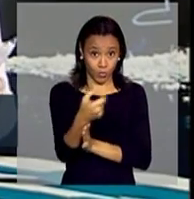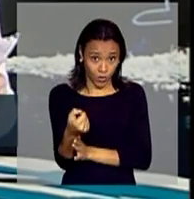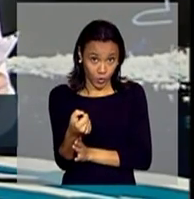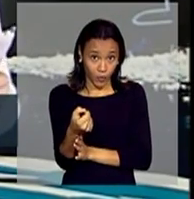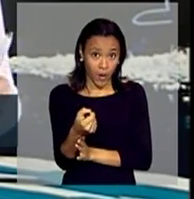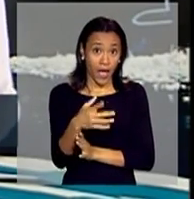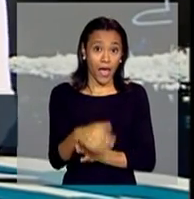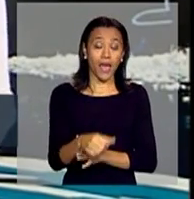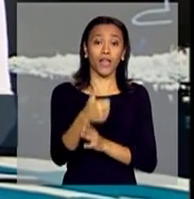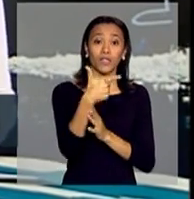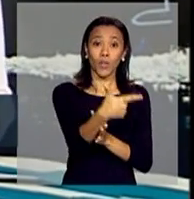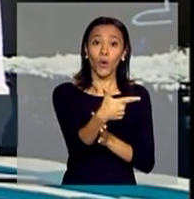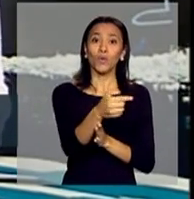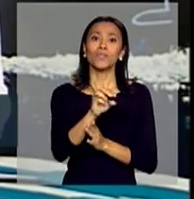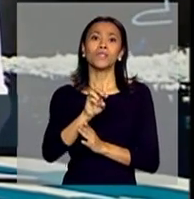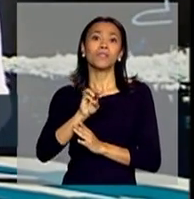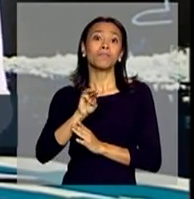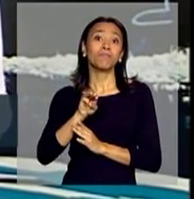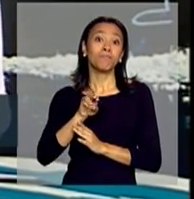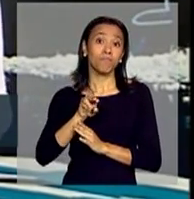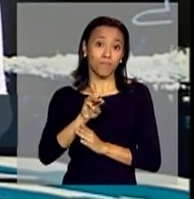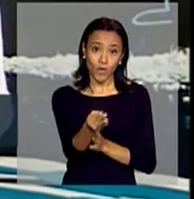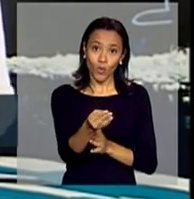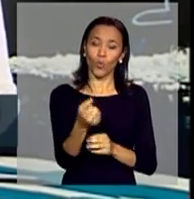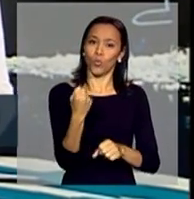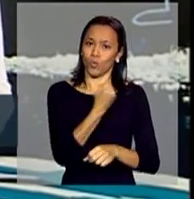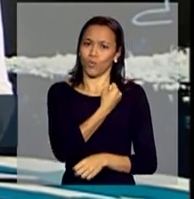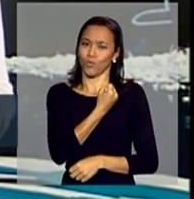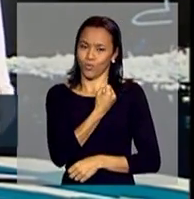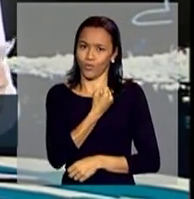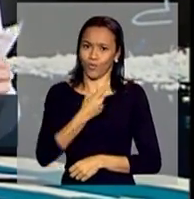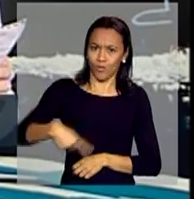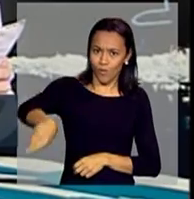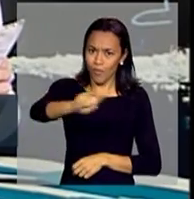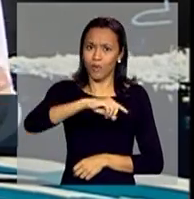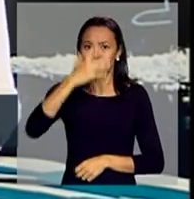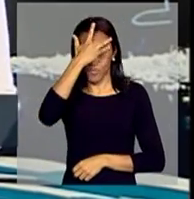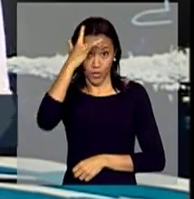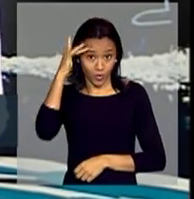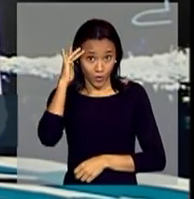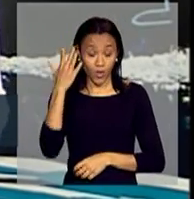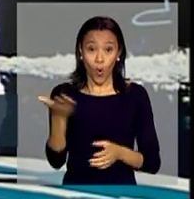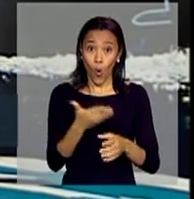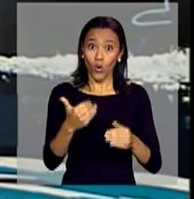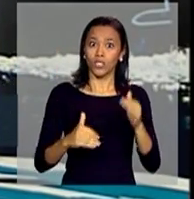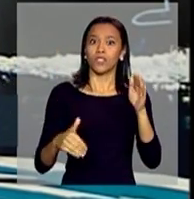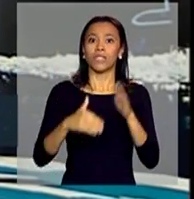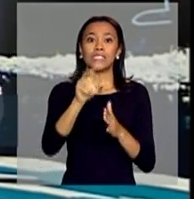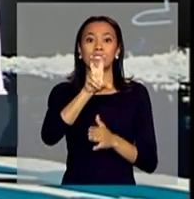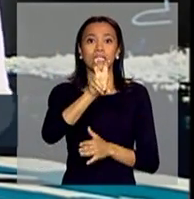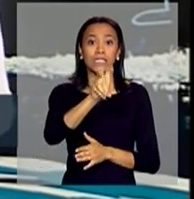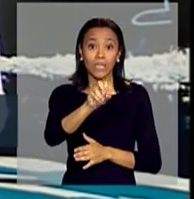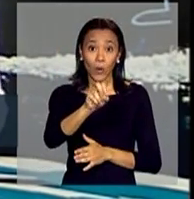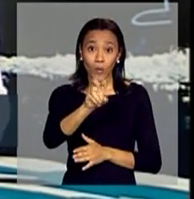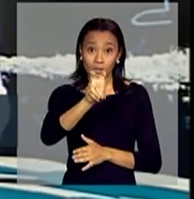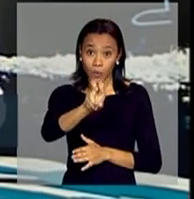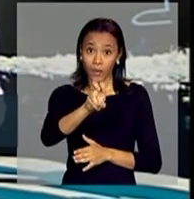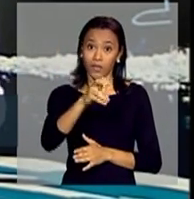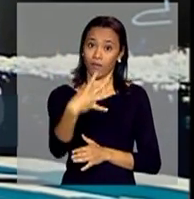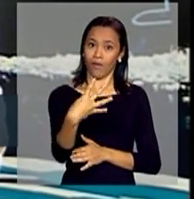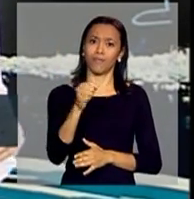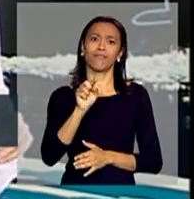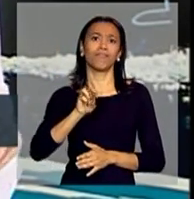2 mil o número de trabalhadores nesse setor. Hoje, esse número já chega a 54 mil pessoas. E a